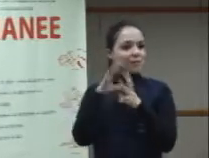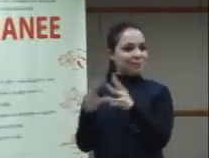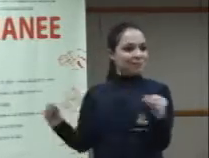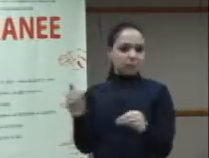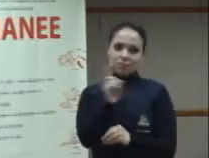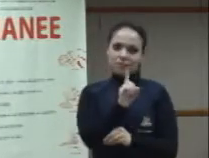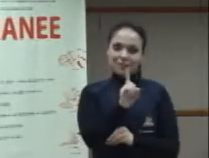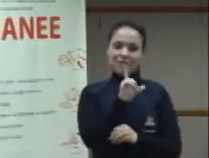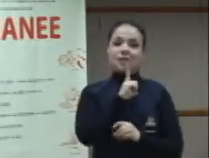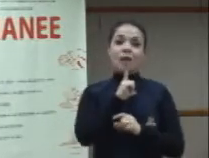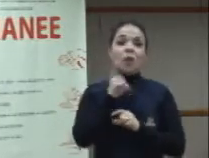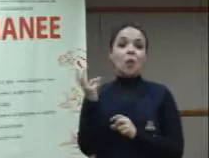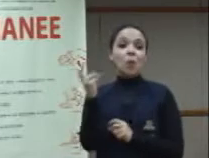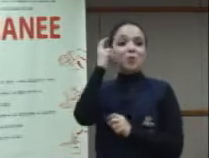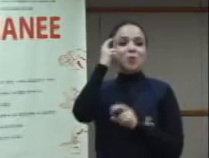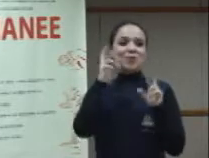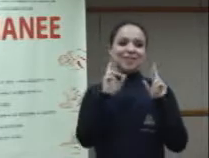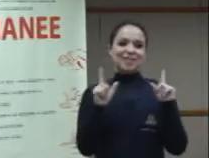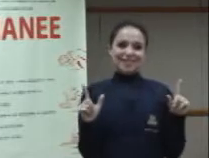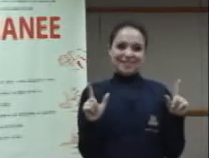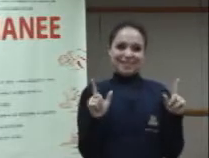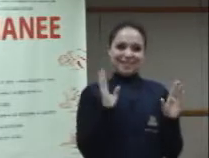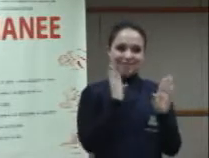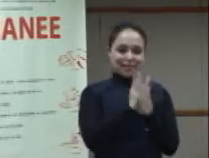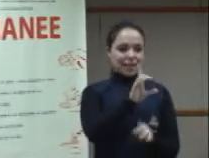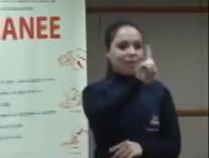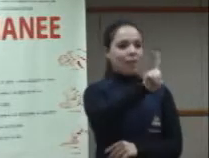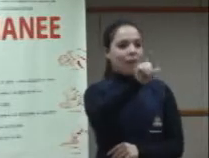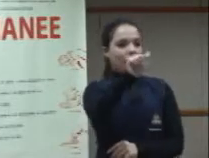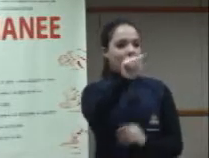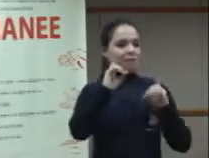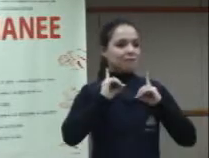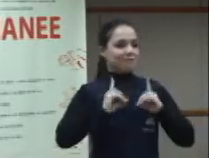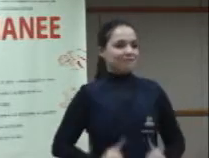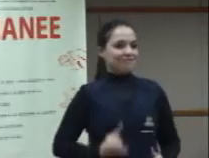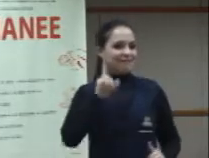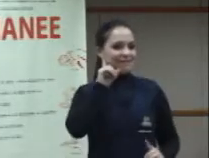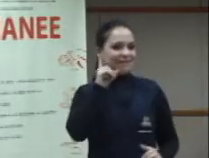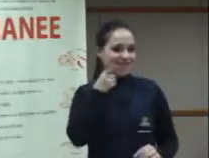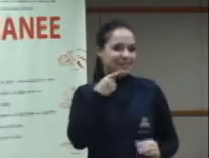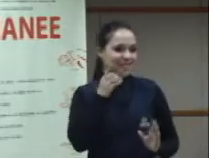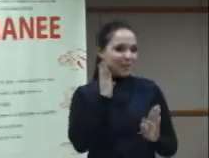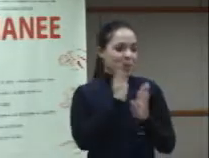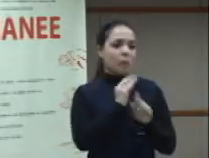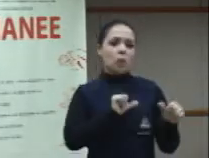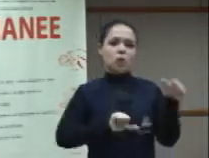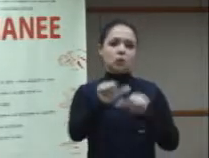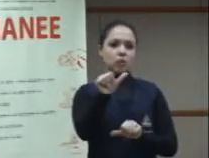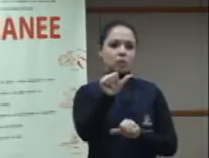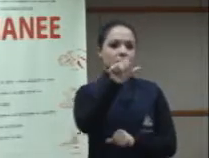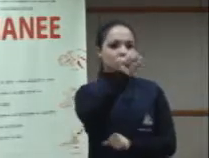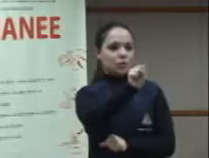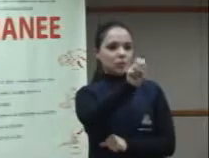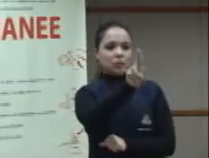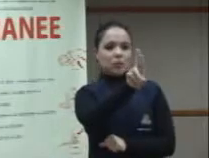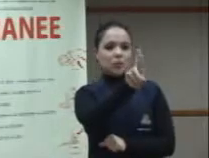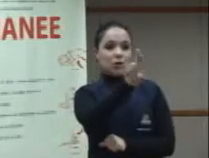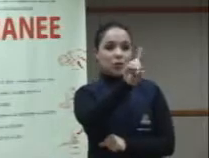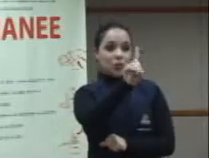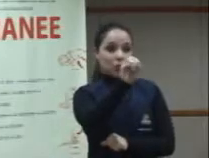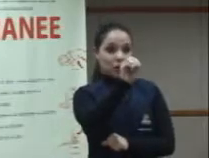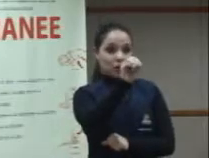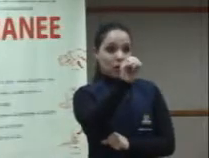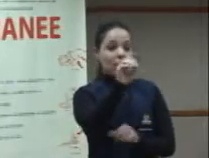-antropológica. O surdo de DA deficiente auditivo passou a ser chamado de surdo com S